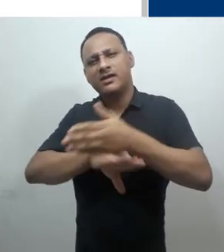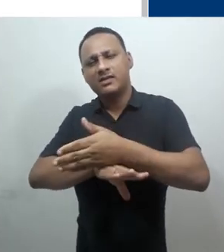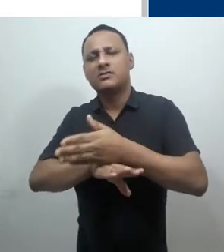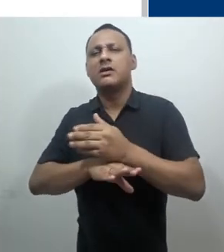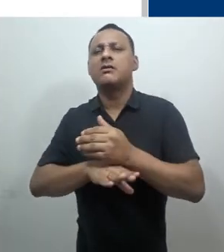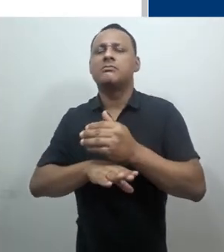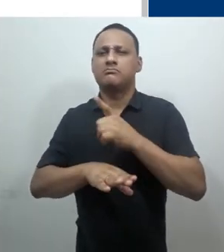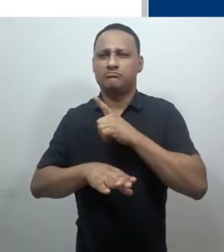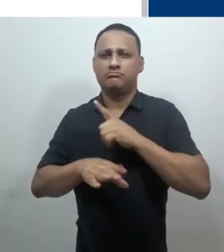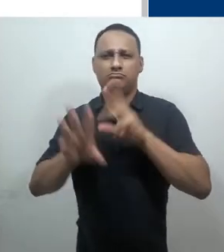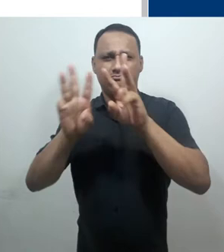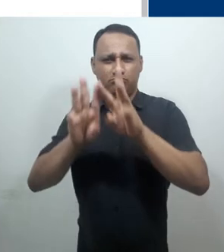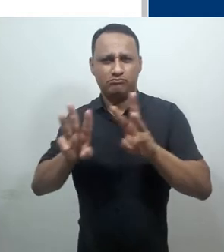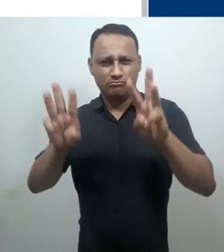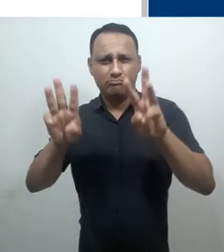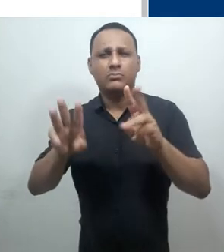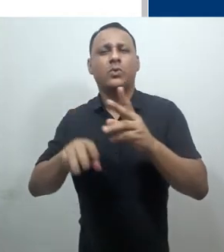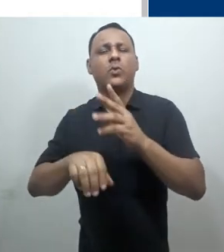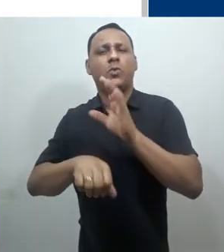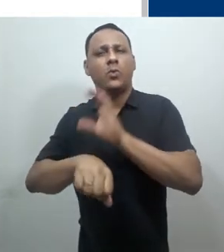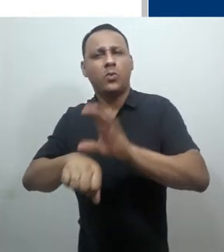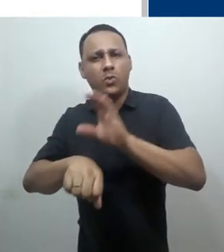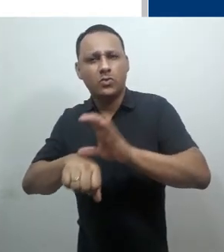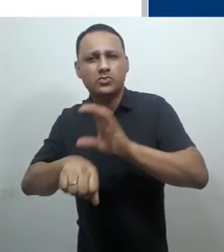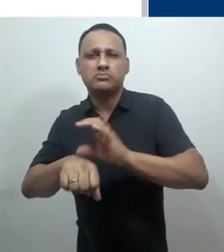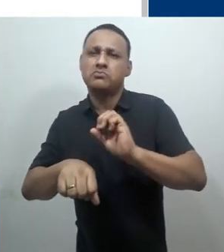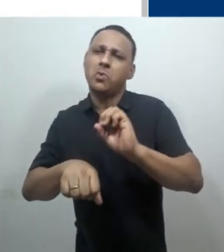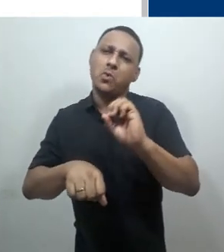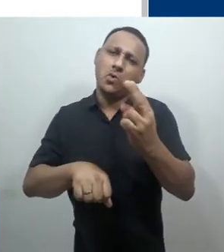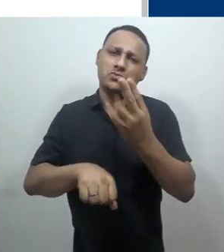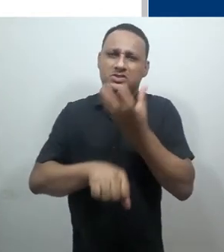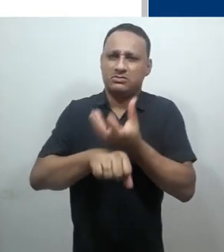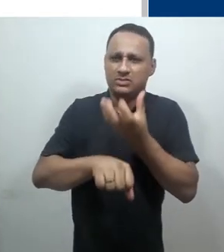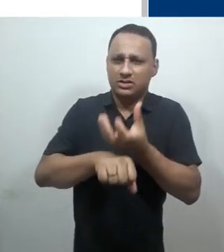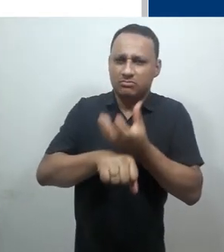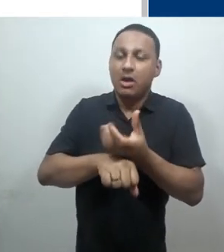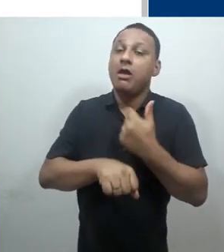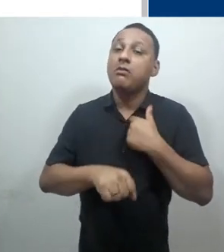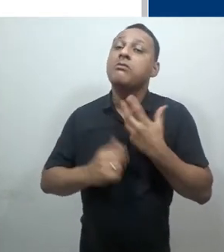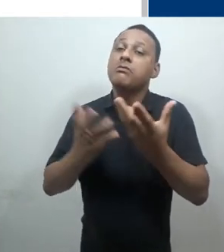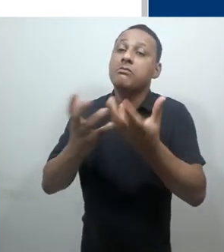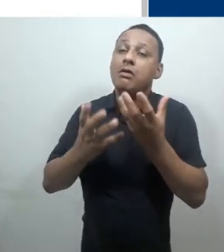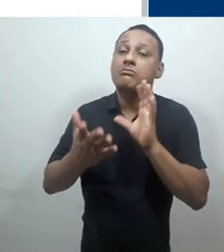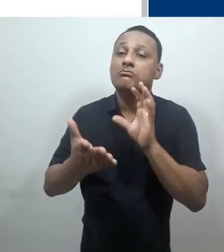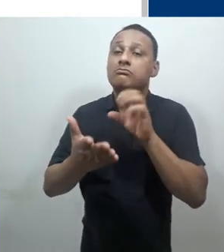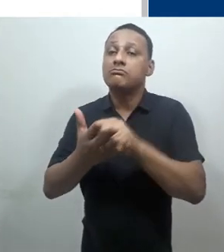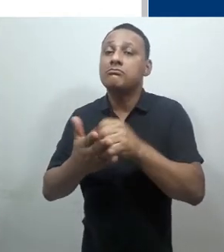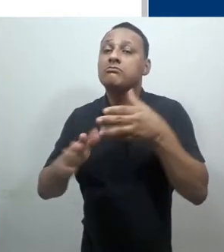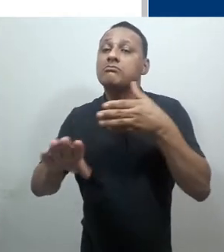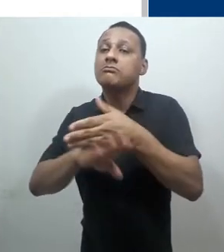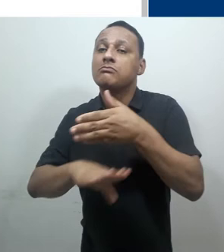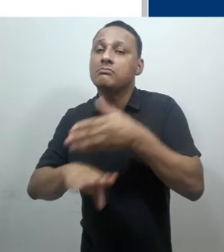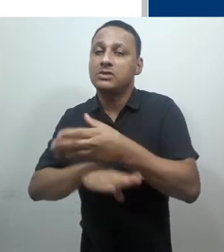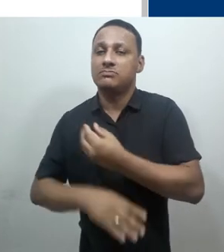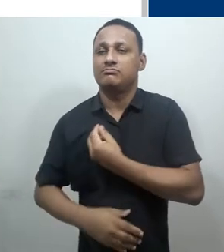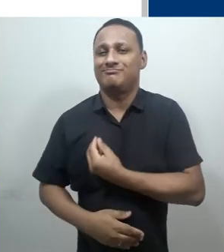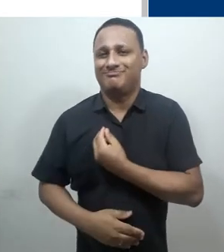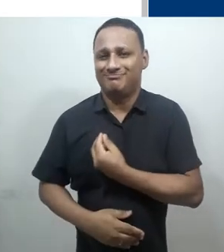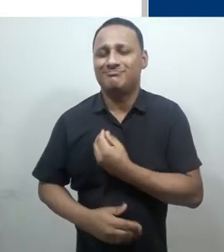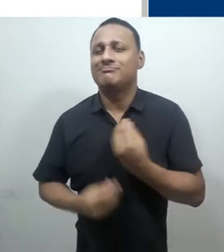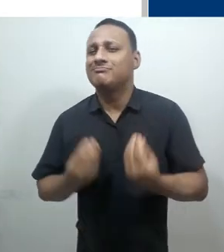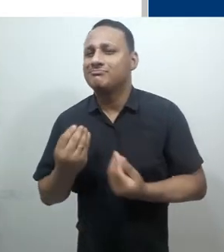página de um curso ou disciplina para podermos localizar a página de participantes deste curso ou disciplina.